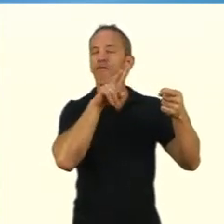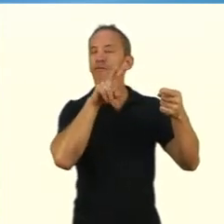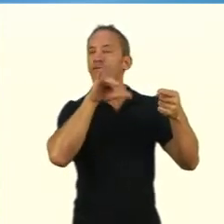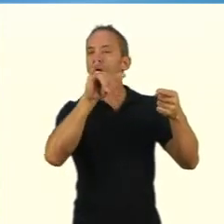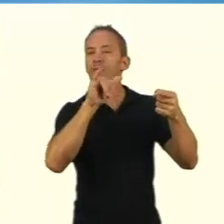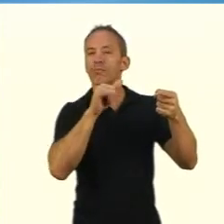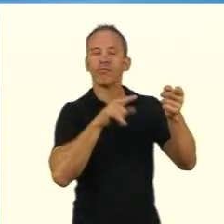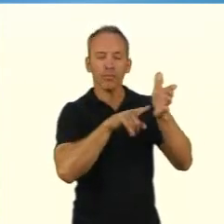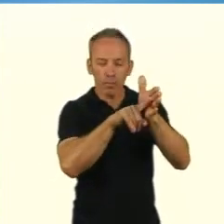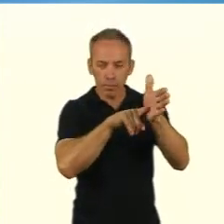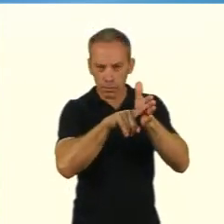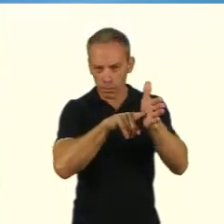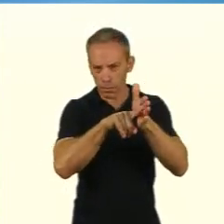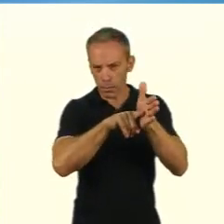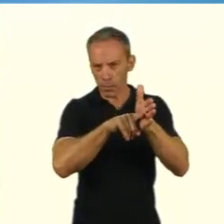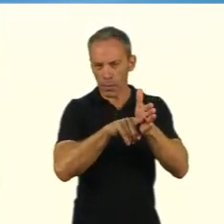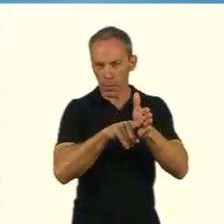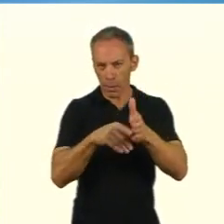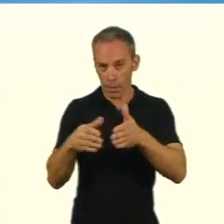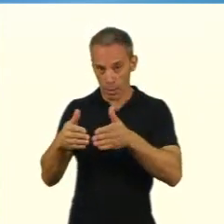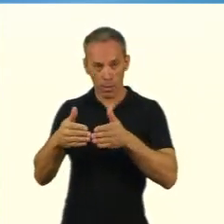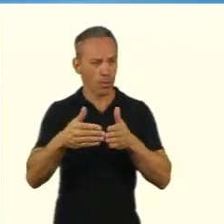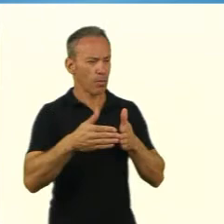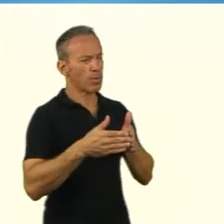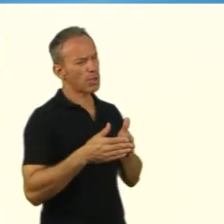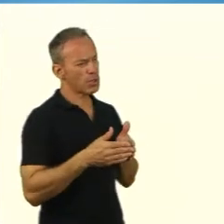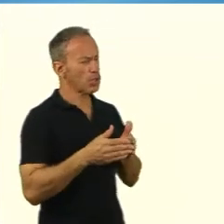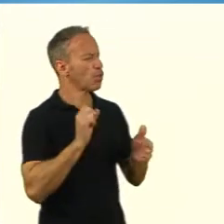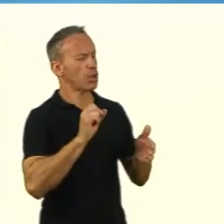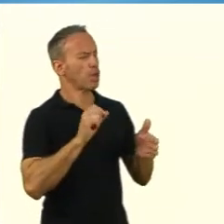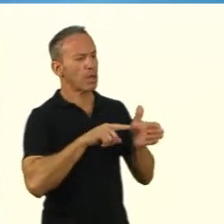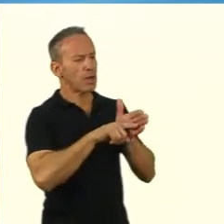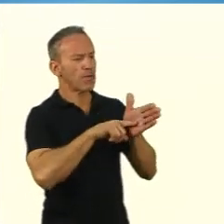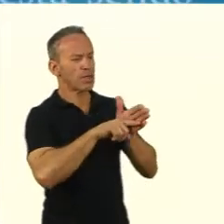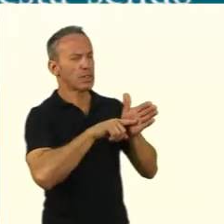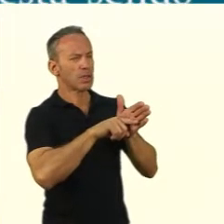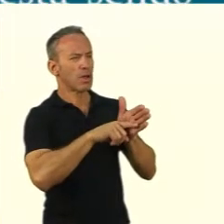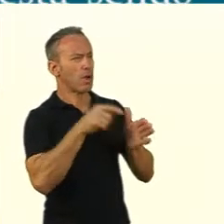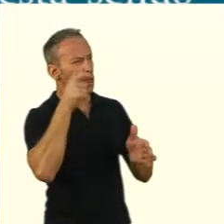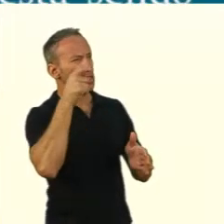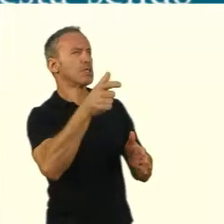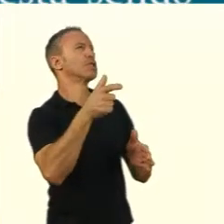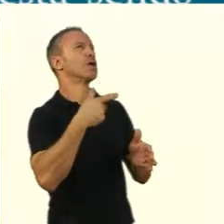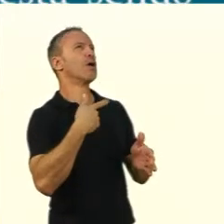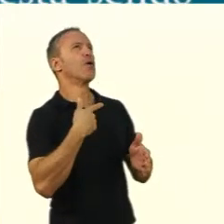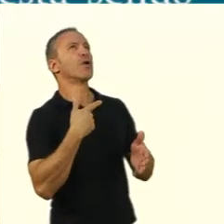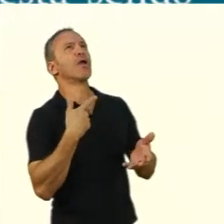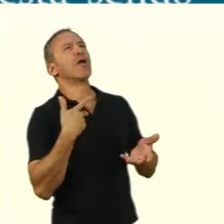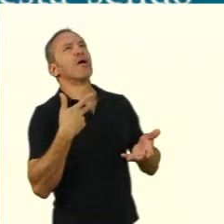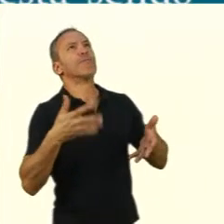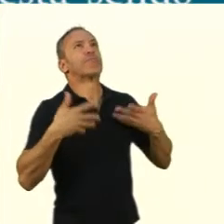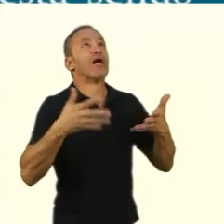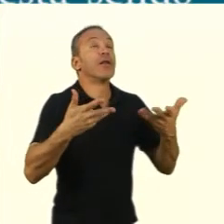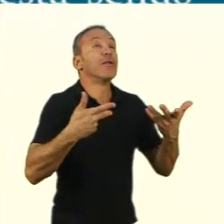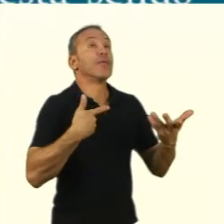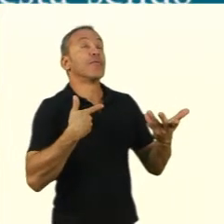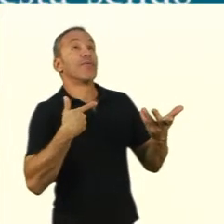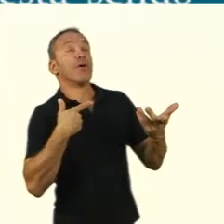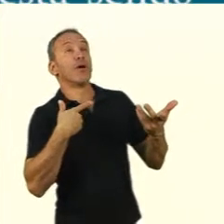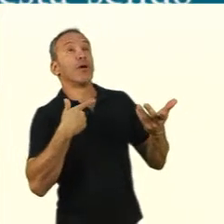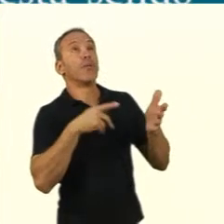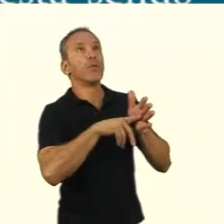O projeto, o problema de pesquisa, ou esta parte do projeto, trata especificamente da